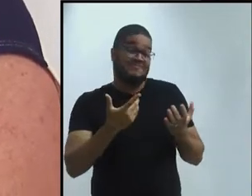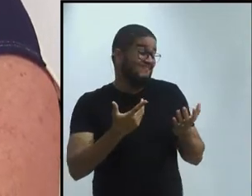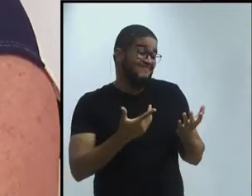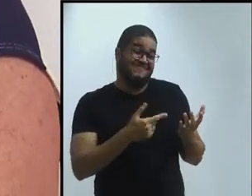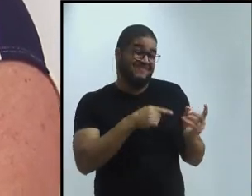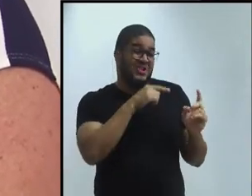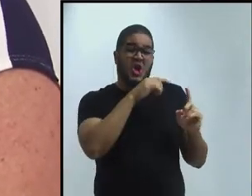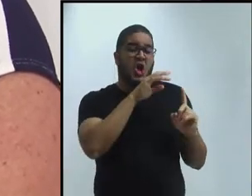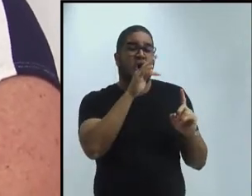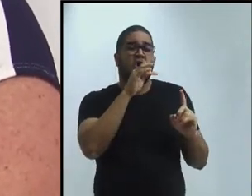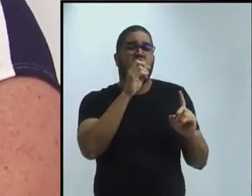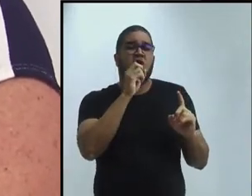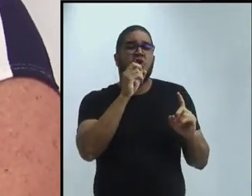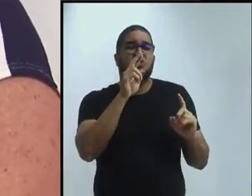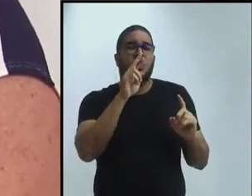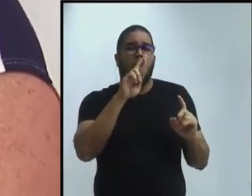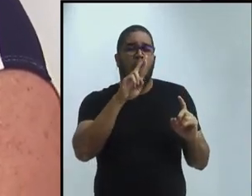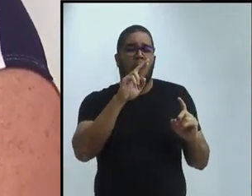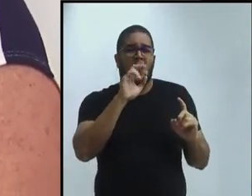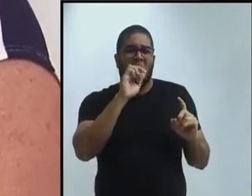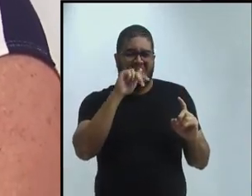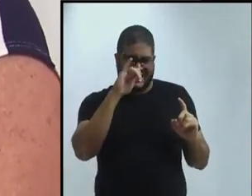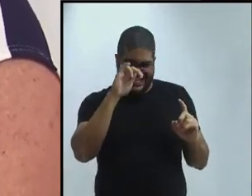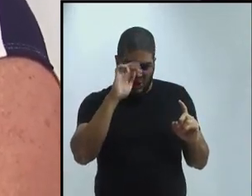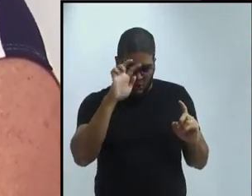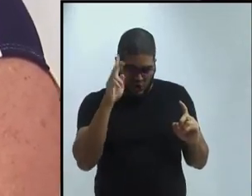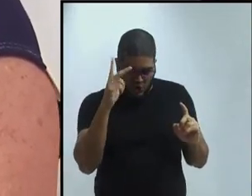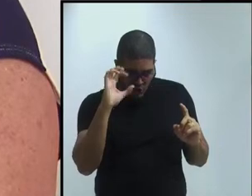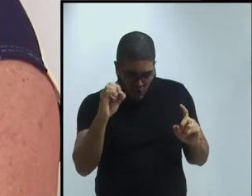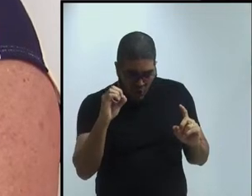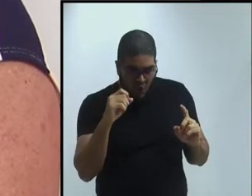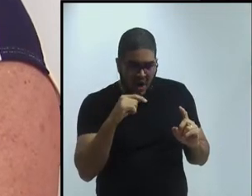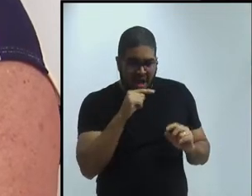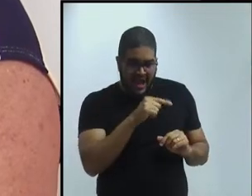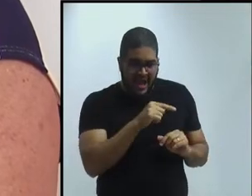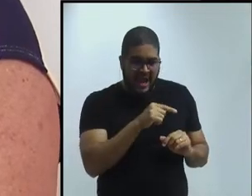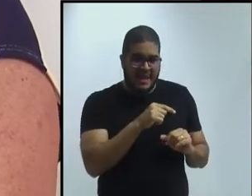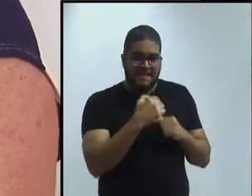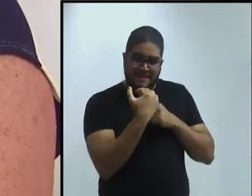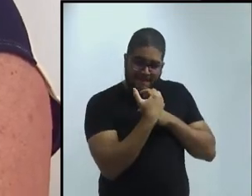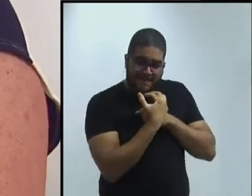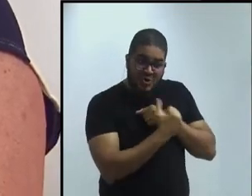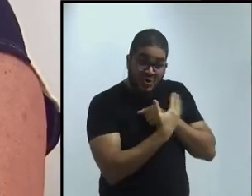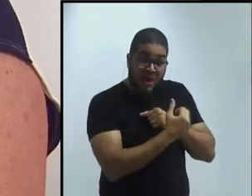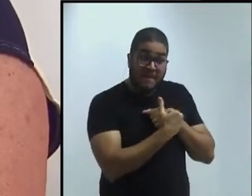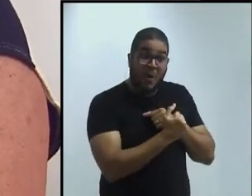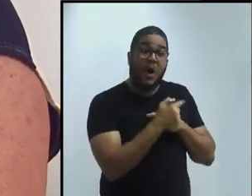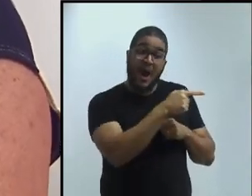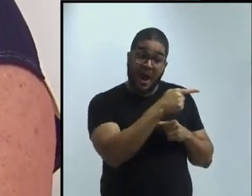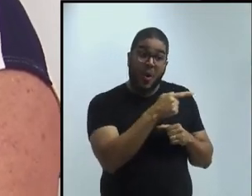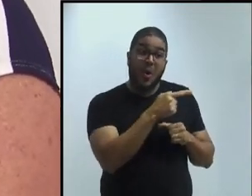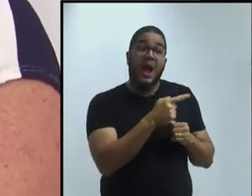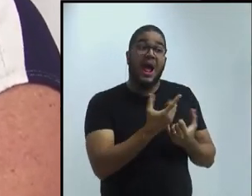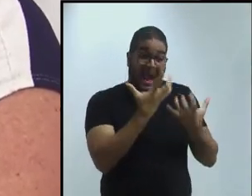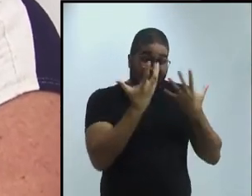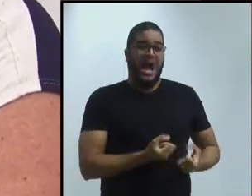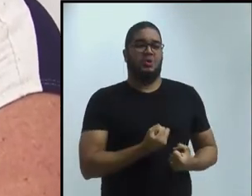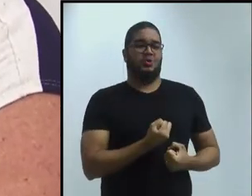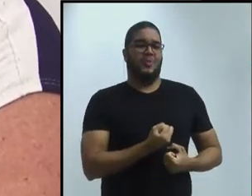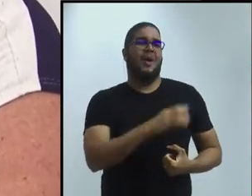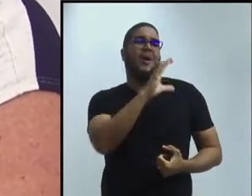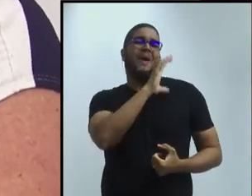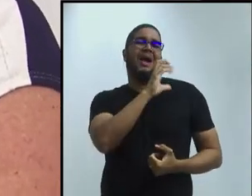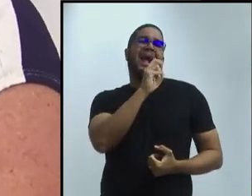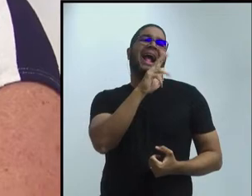transformaram em 45 dias. Mas foi muito bom, porque essas trocas... Eu fui convidada para dar